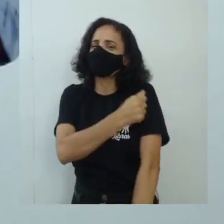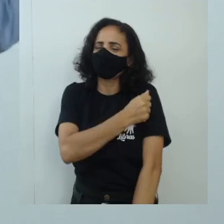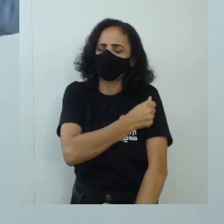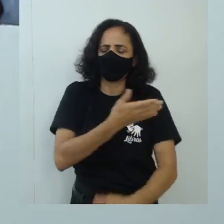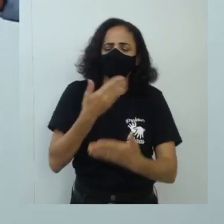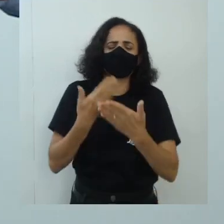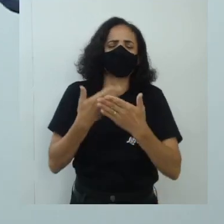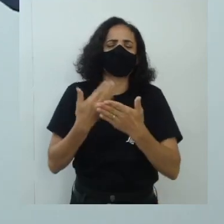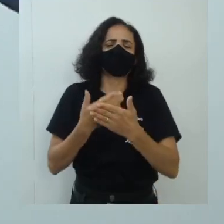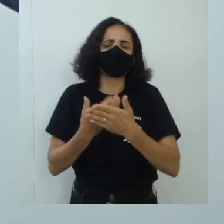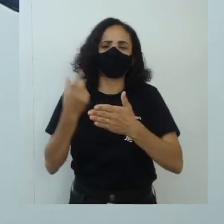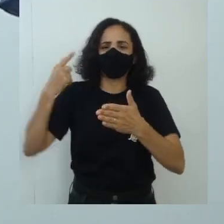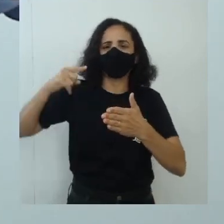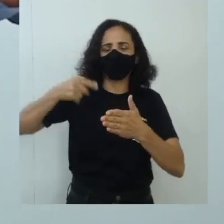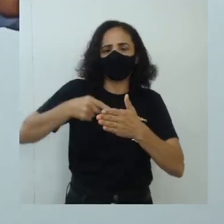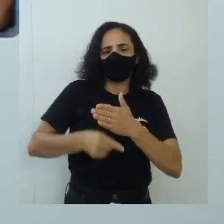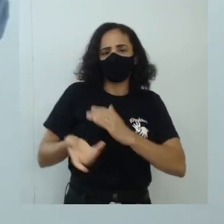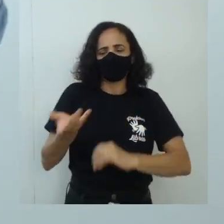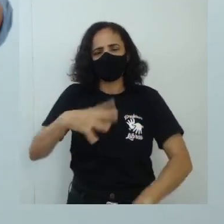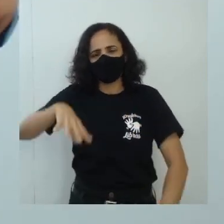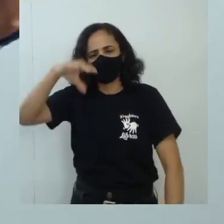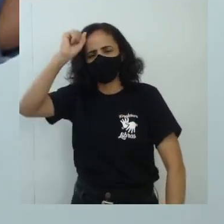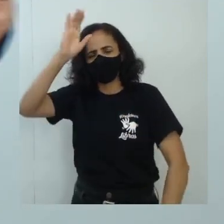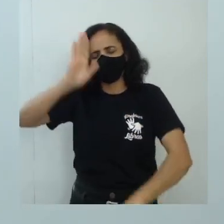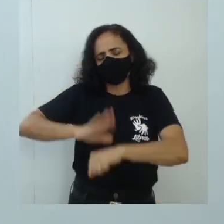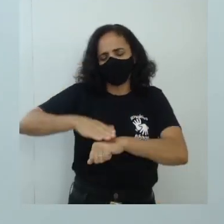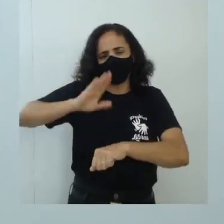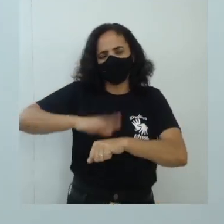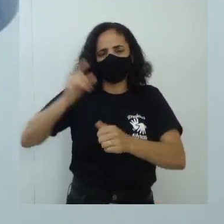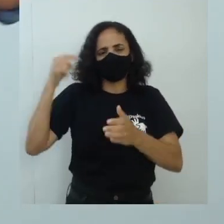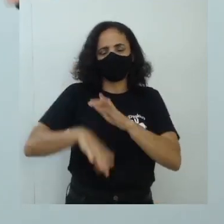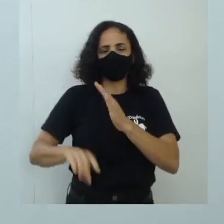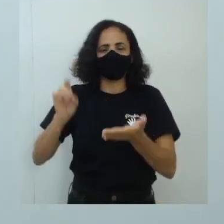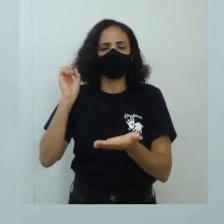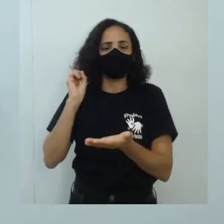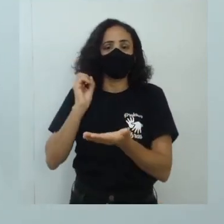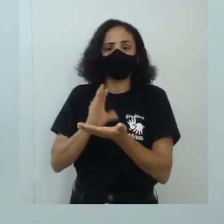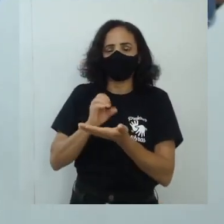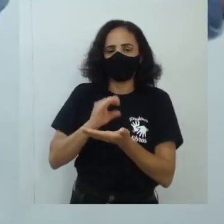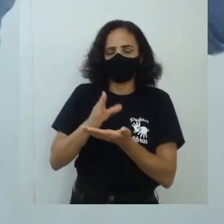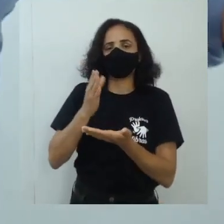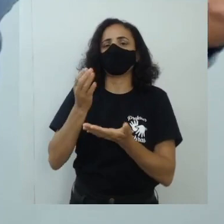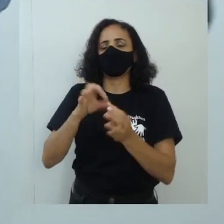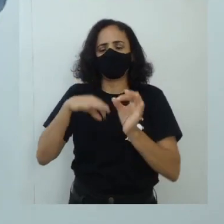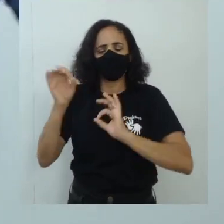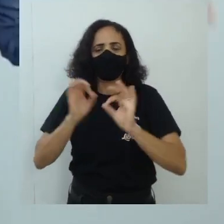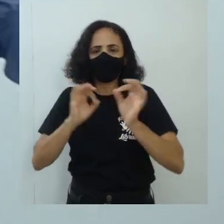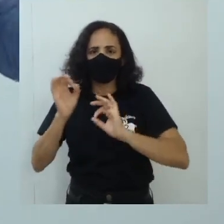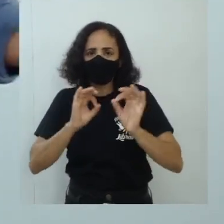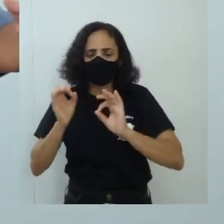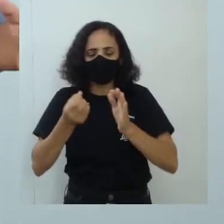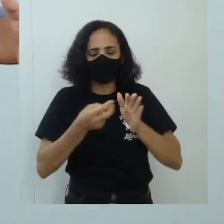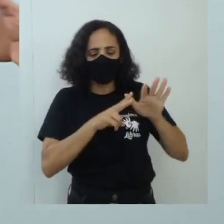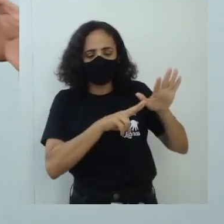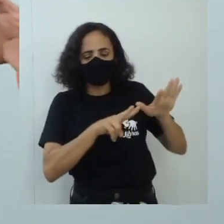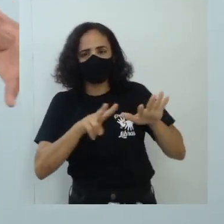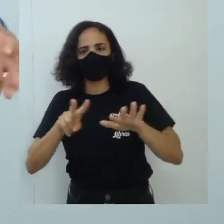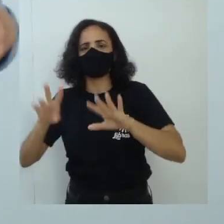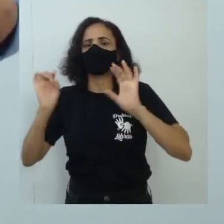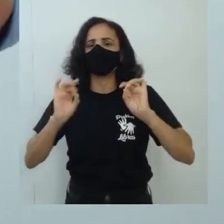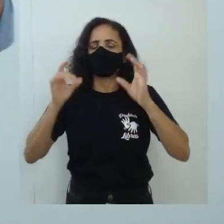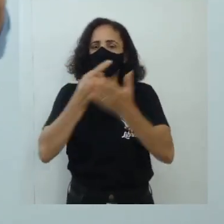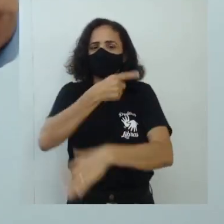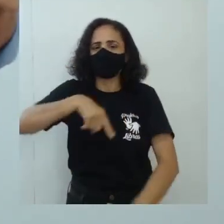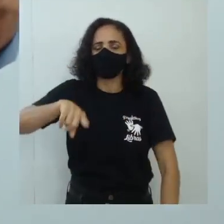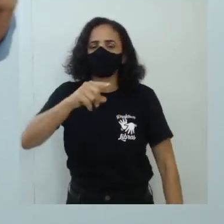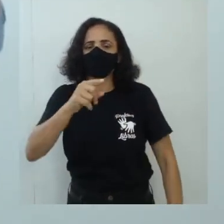estudos, que quer aprender cada vez mais, o EducaPE preparou esse momento, essa semana especial, para que